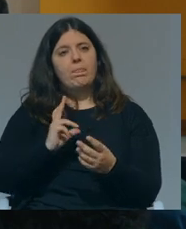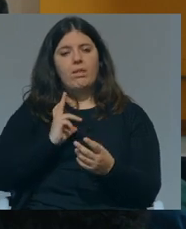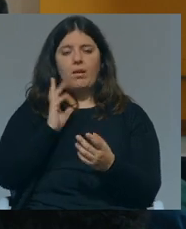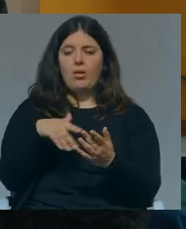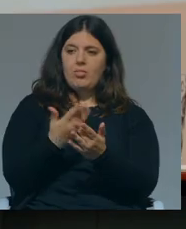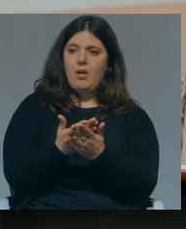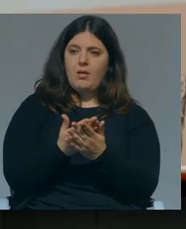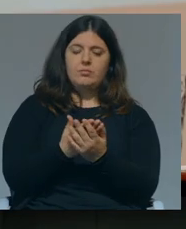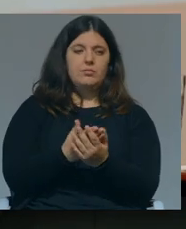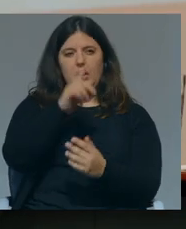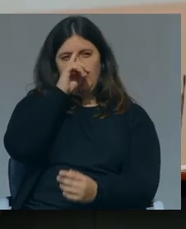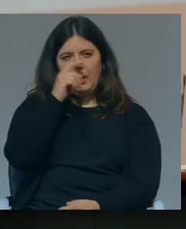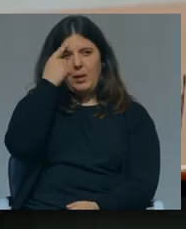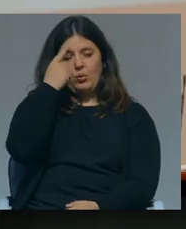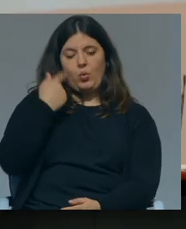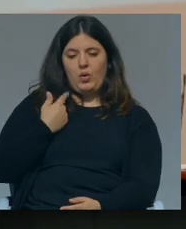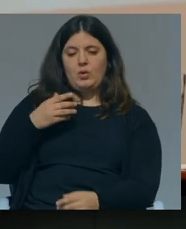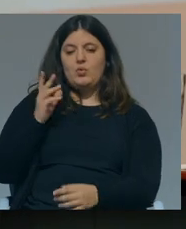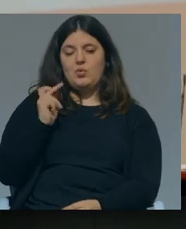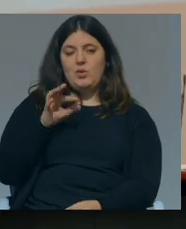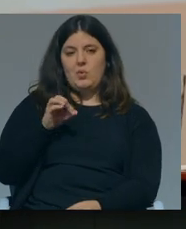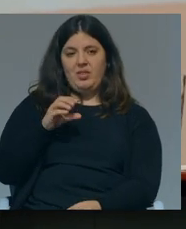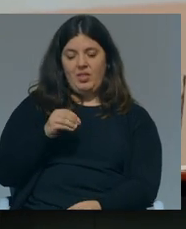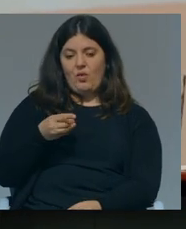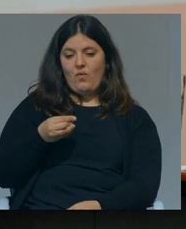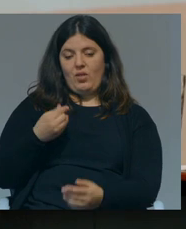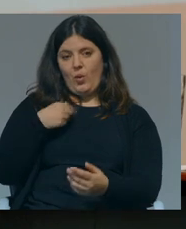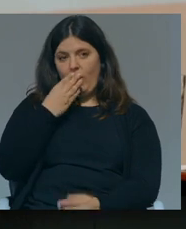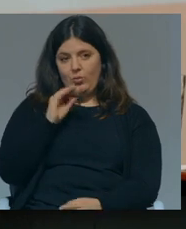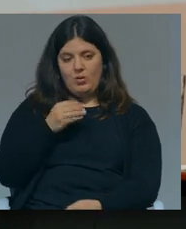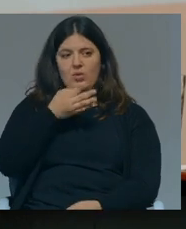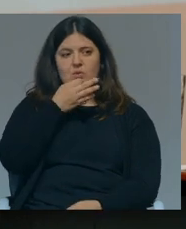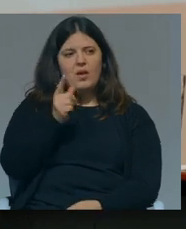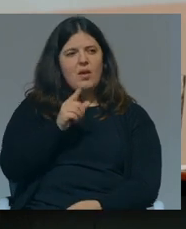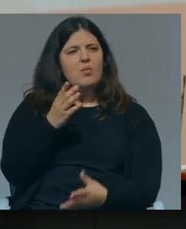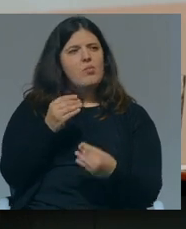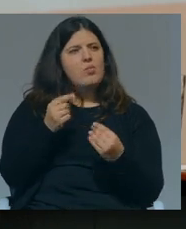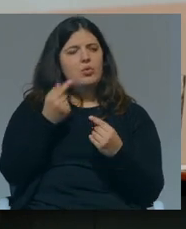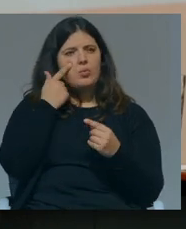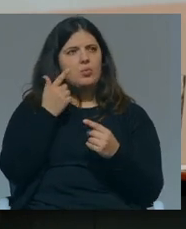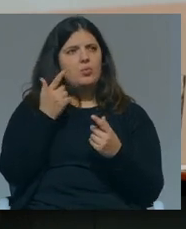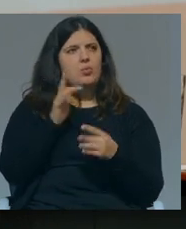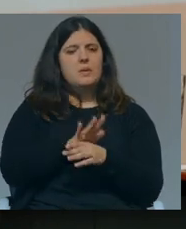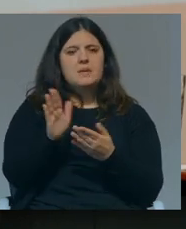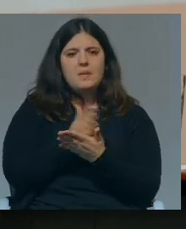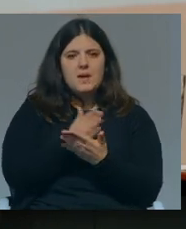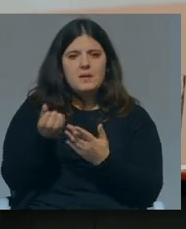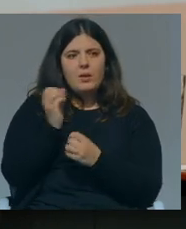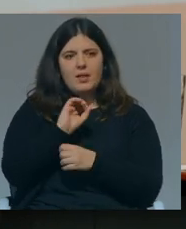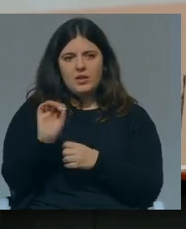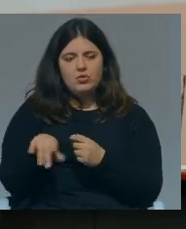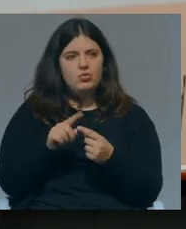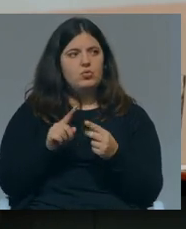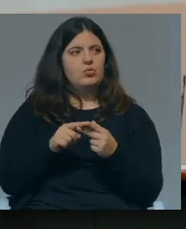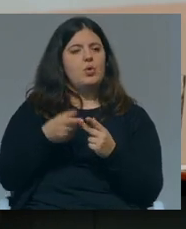enriquecidas eu recordo-me quando andei nos anos 80 90 a estudar não se falava grandemente de separação de lixo